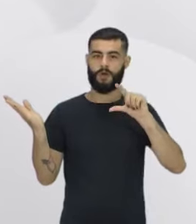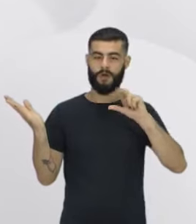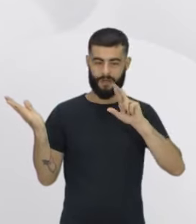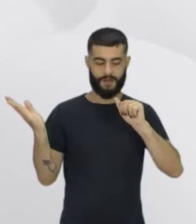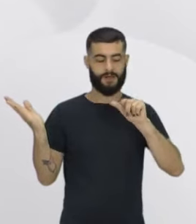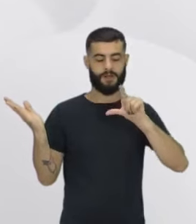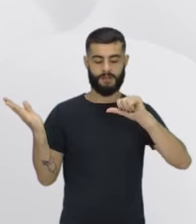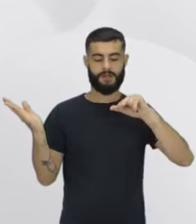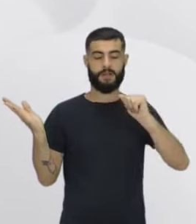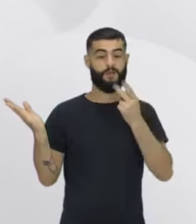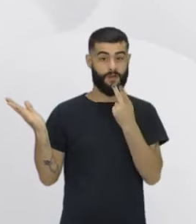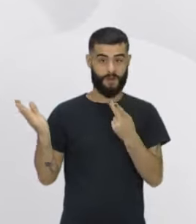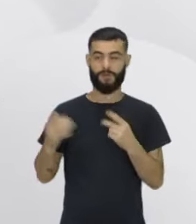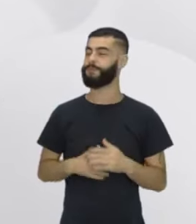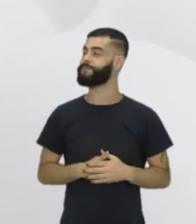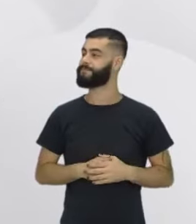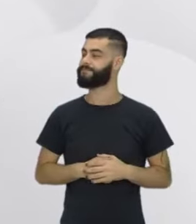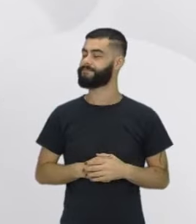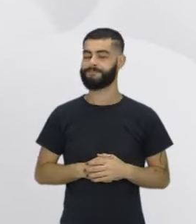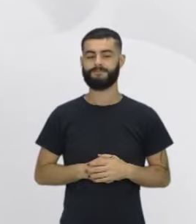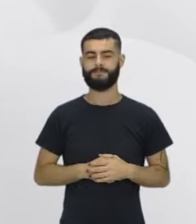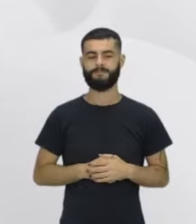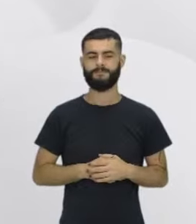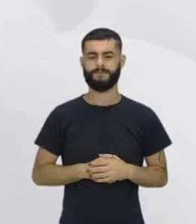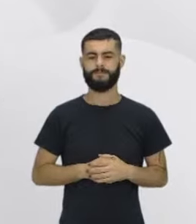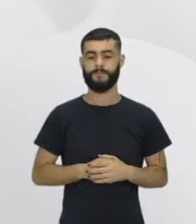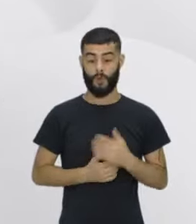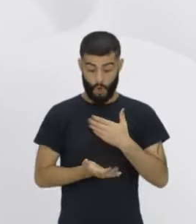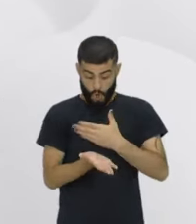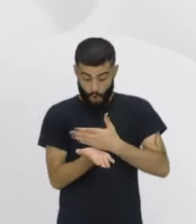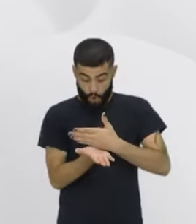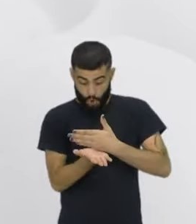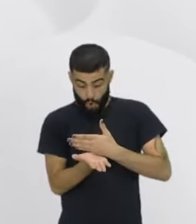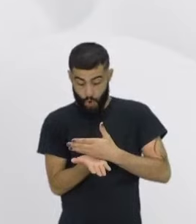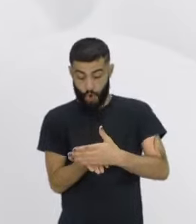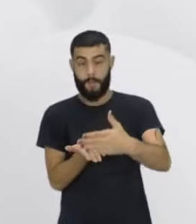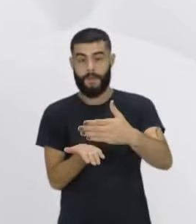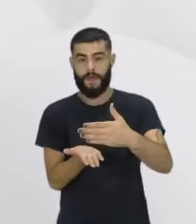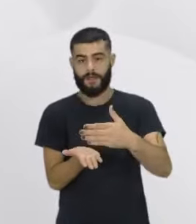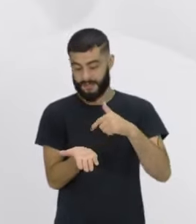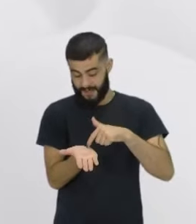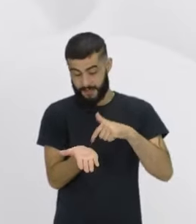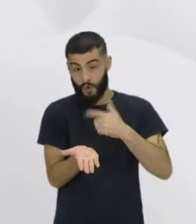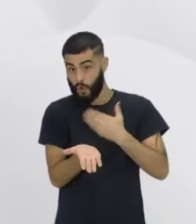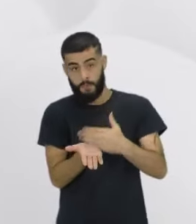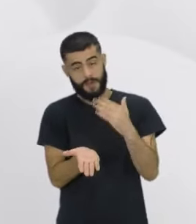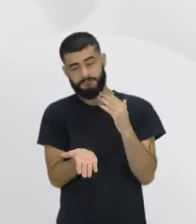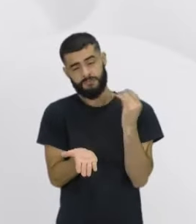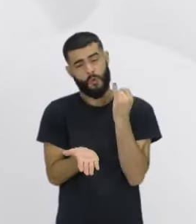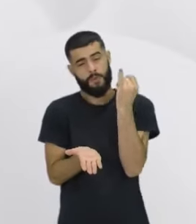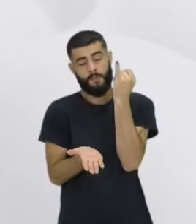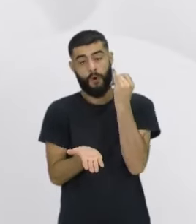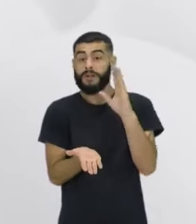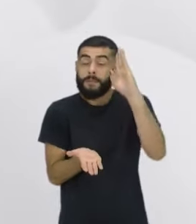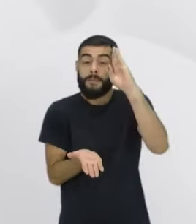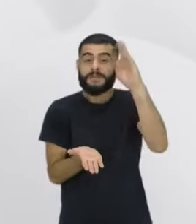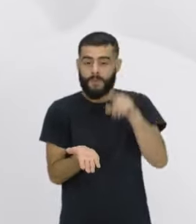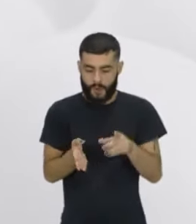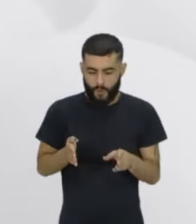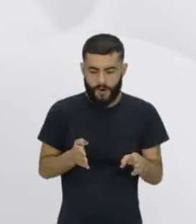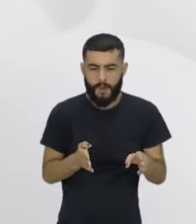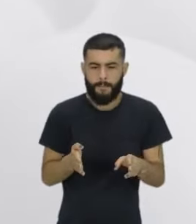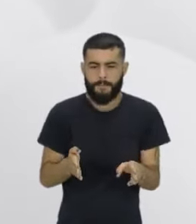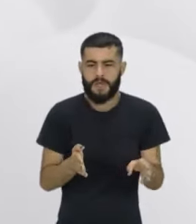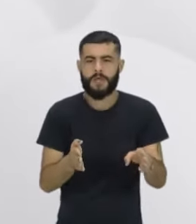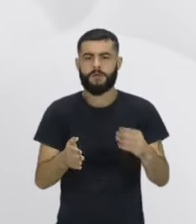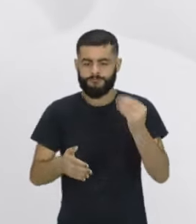O que vale na vida não é o ponto de partida, e sim a caminhada. Caminhando e semeando, no fim,